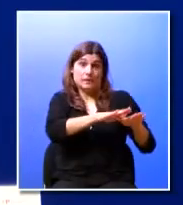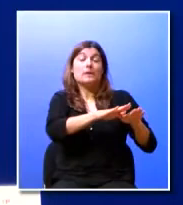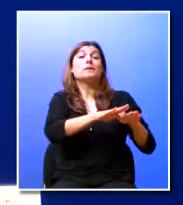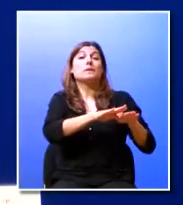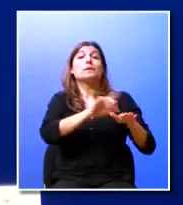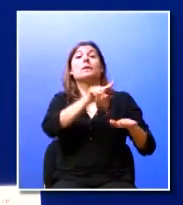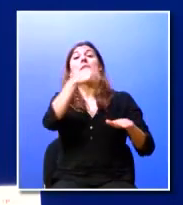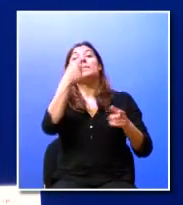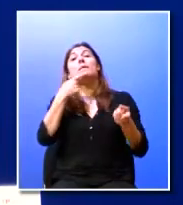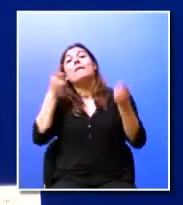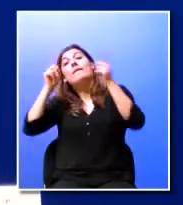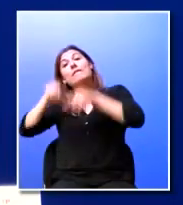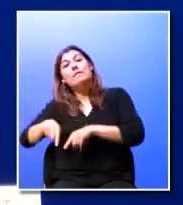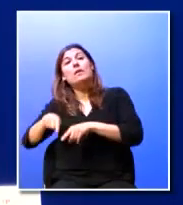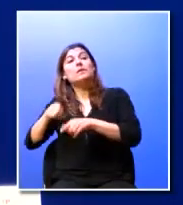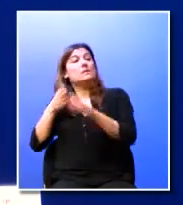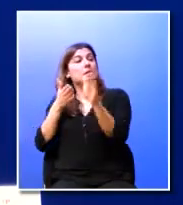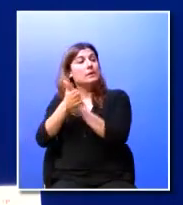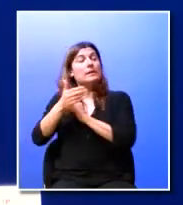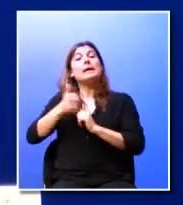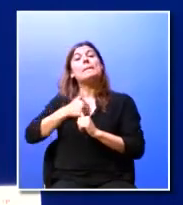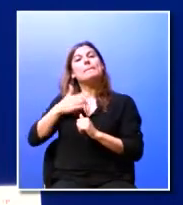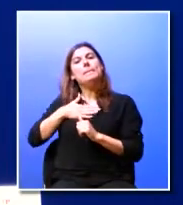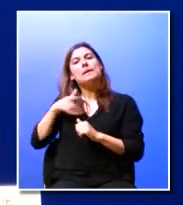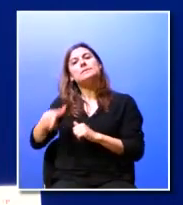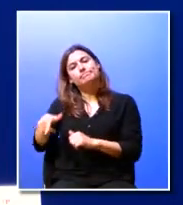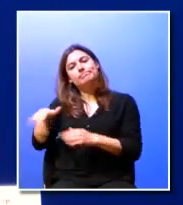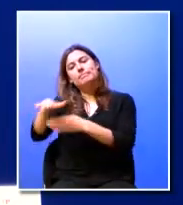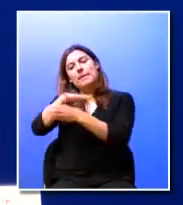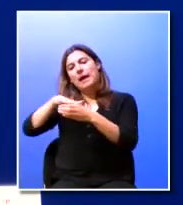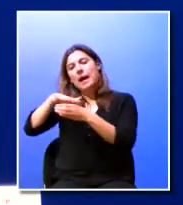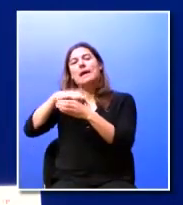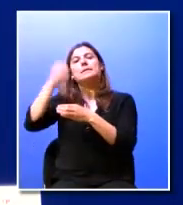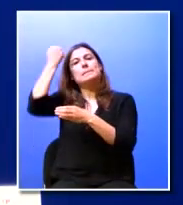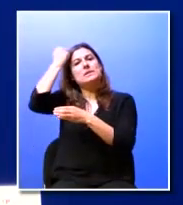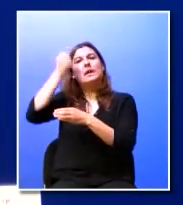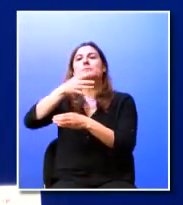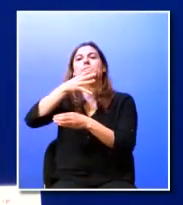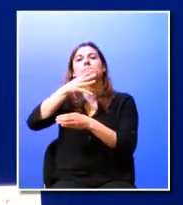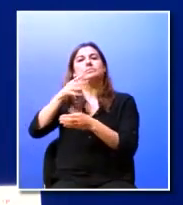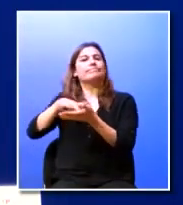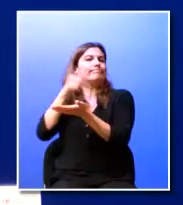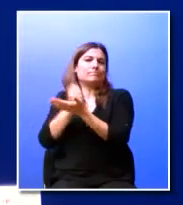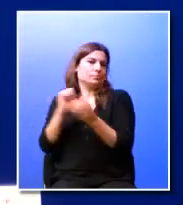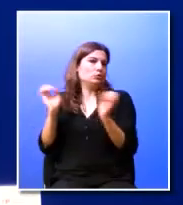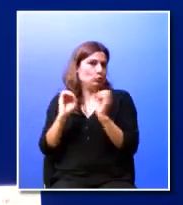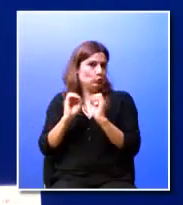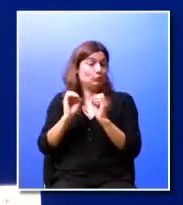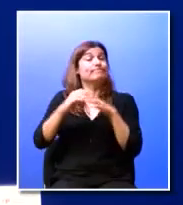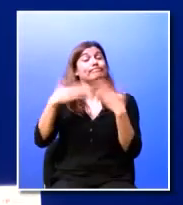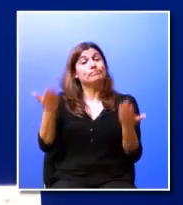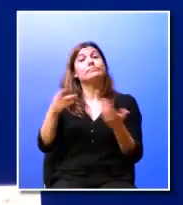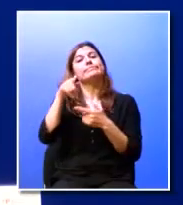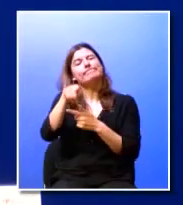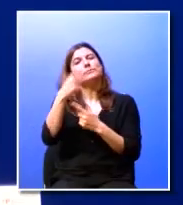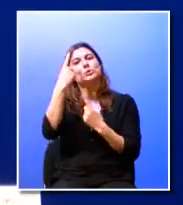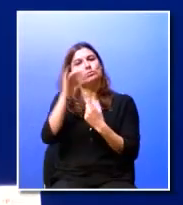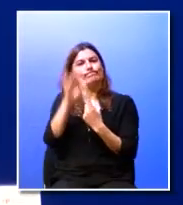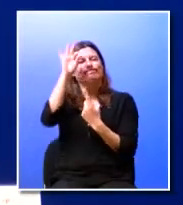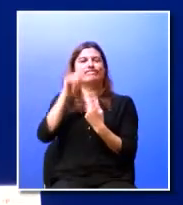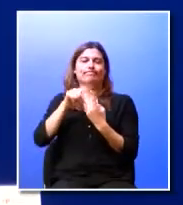e não concluem e não entregam a sua dissertação de mestrado este é um dos é um dos